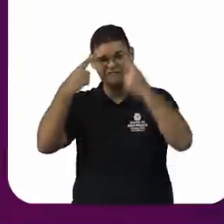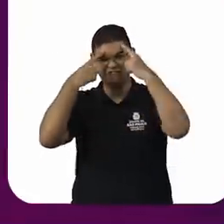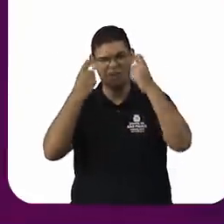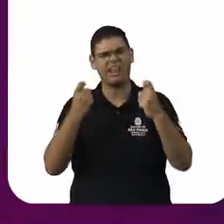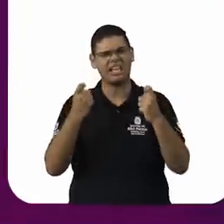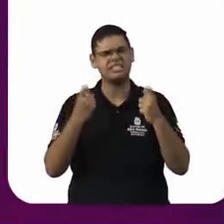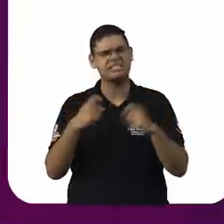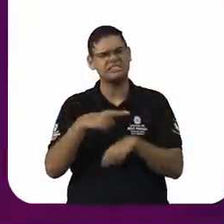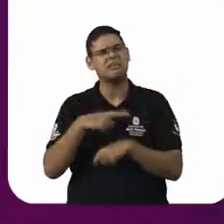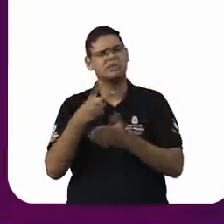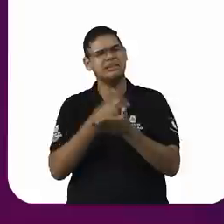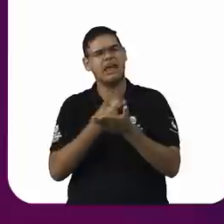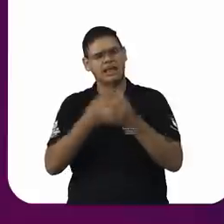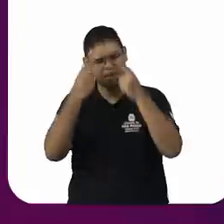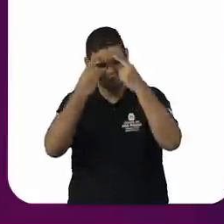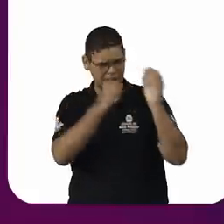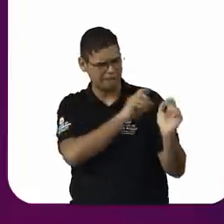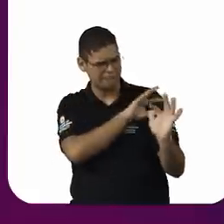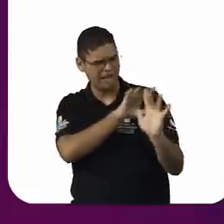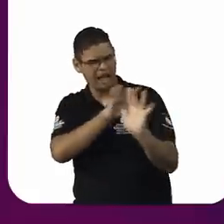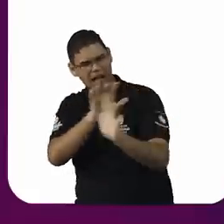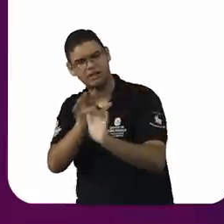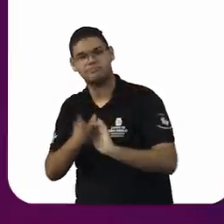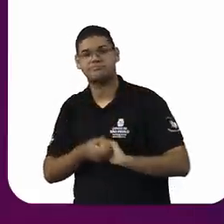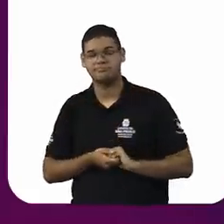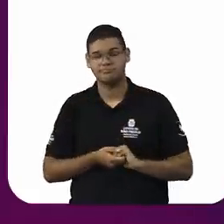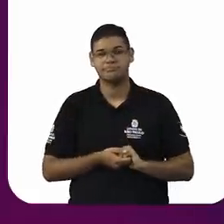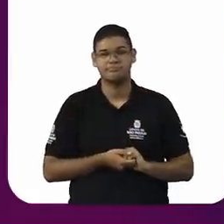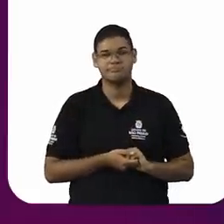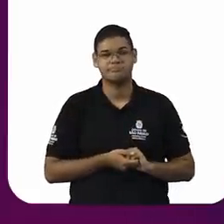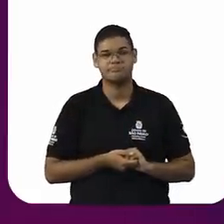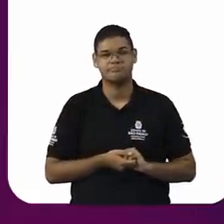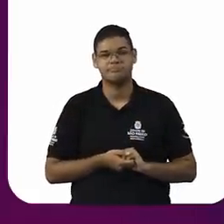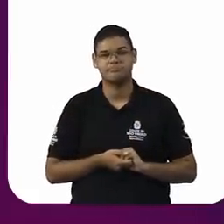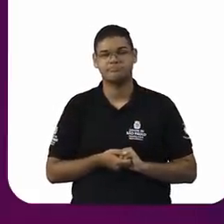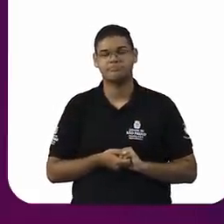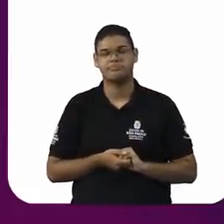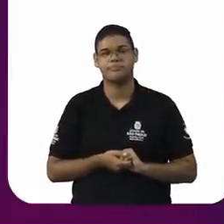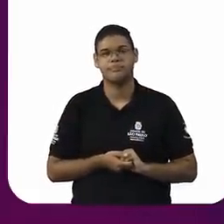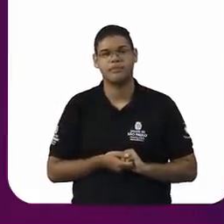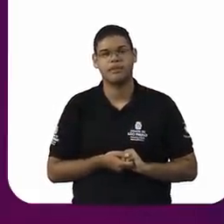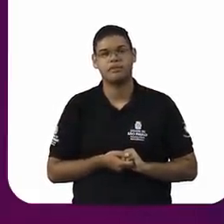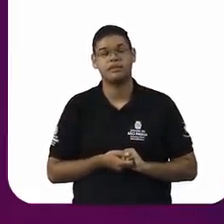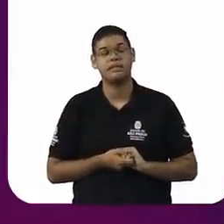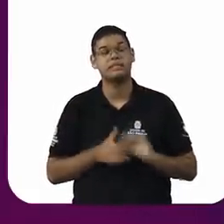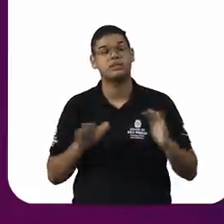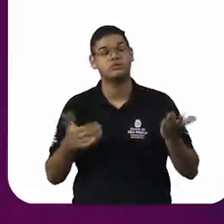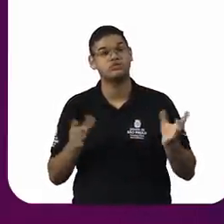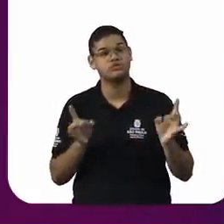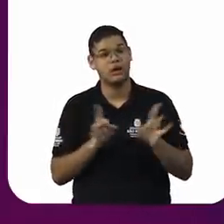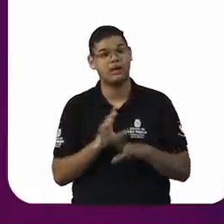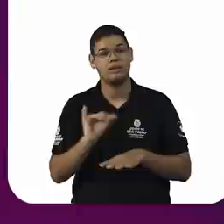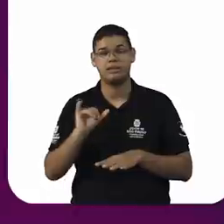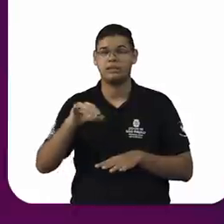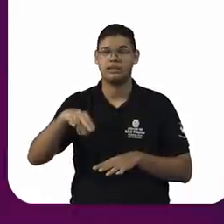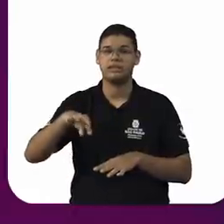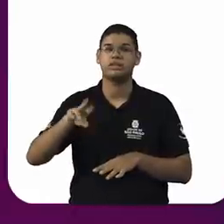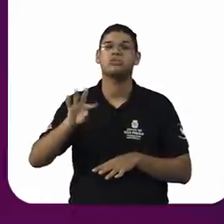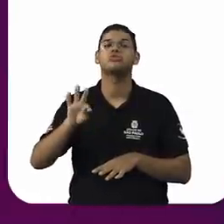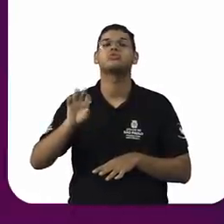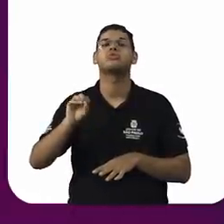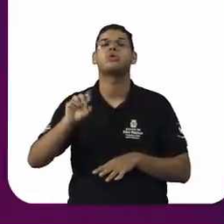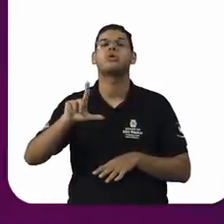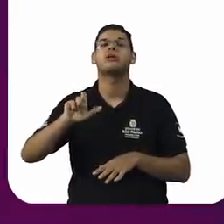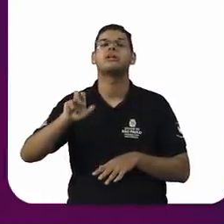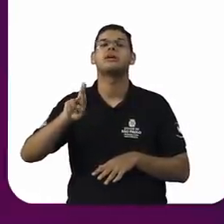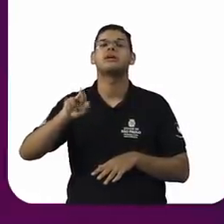constituir intolerância religiosa? Por si só, a intolerância já é um ato de violência, quer dizer, é